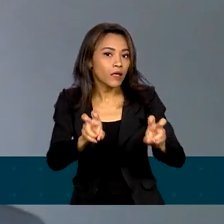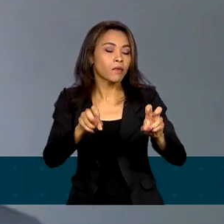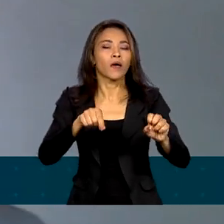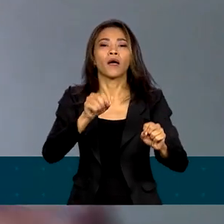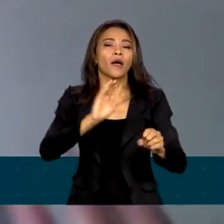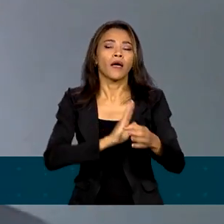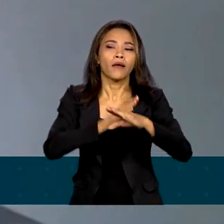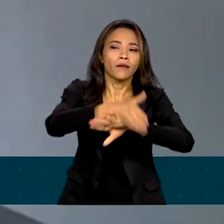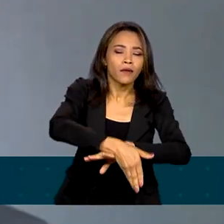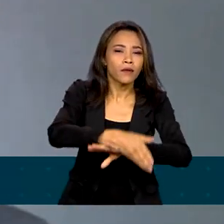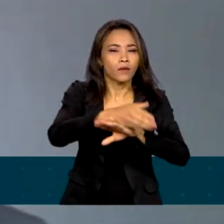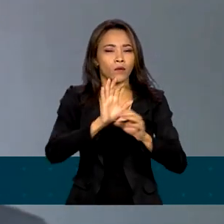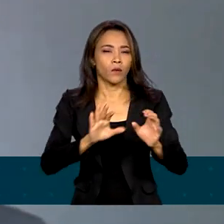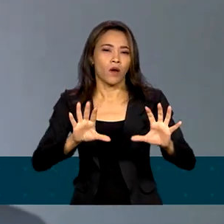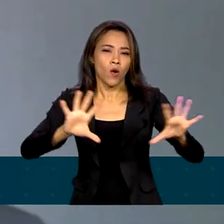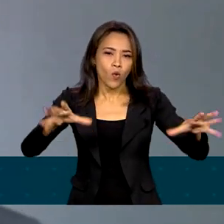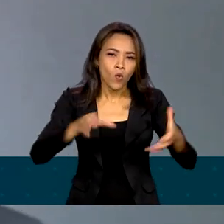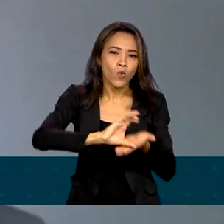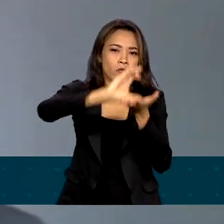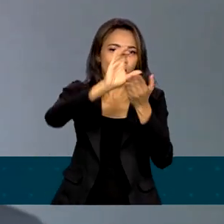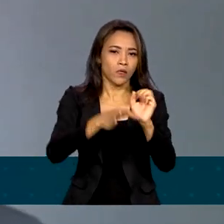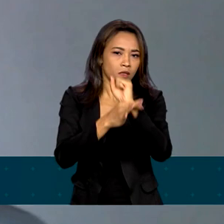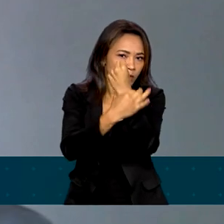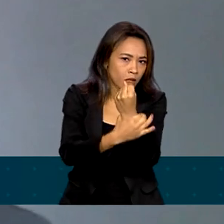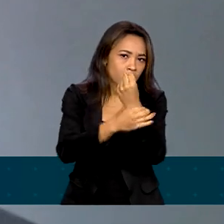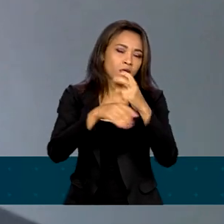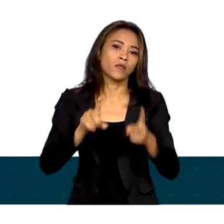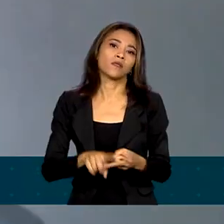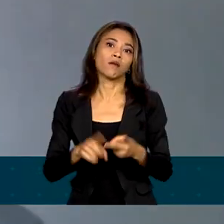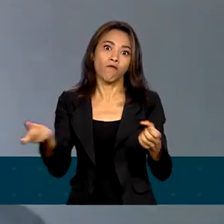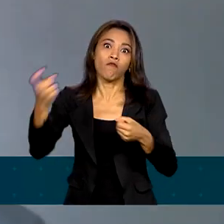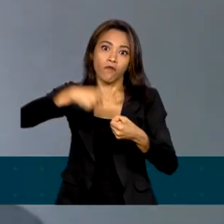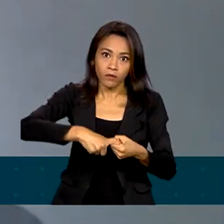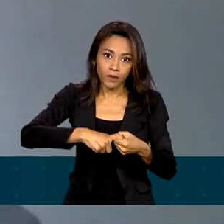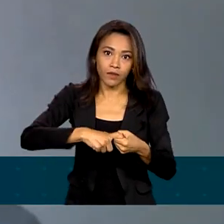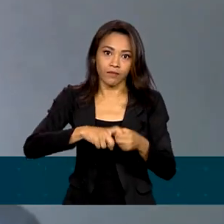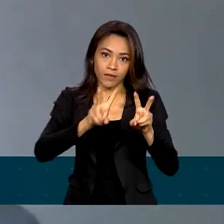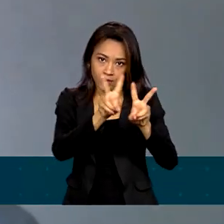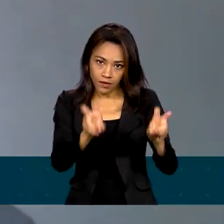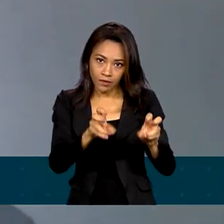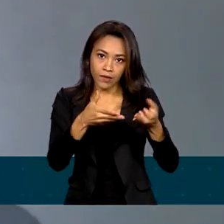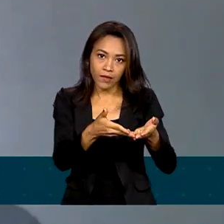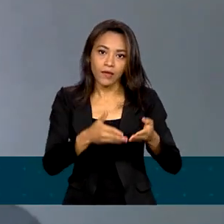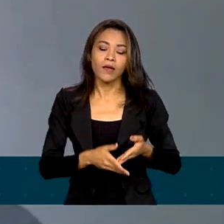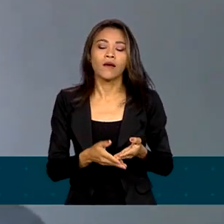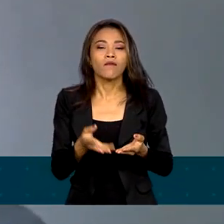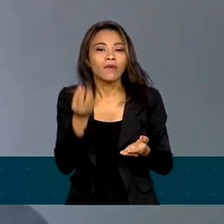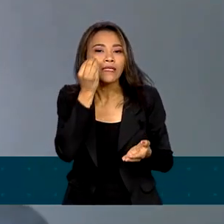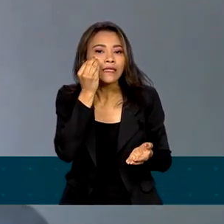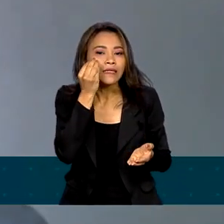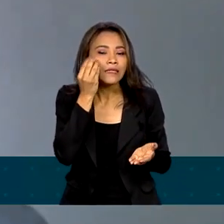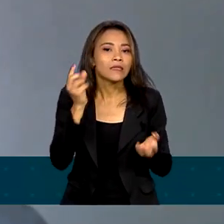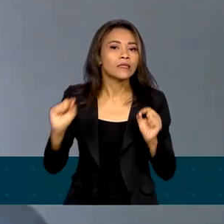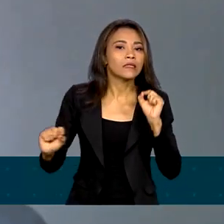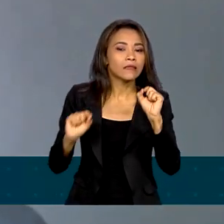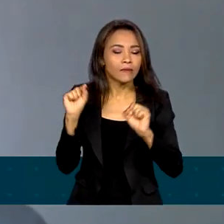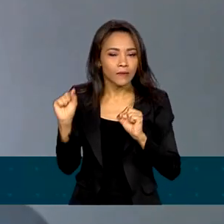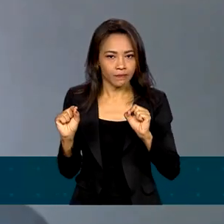Segurança, o acerto permanente do Brasil no Conselho de Segurança da ONU voltar. Vão tentar costurar uma espécie de